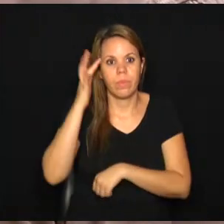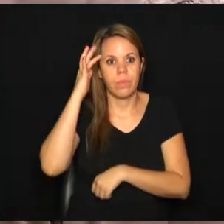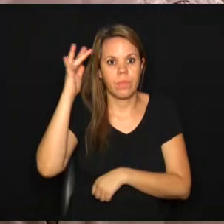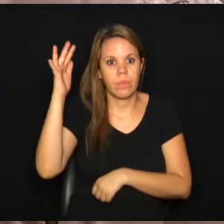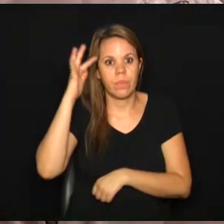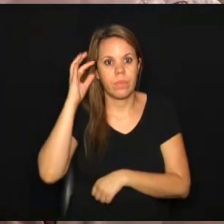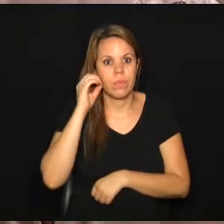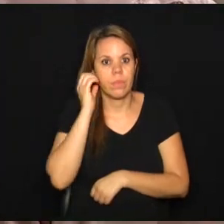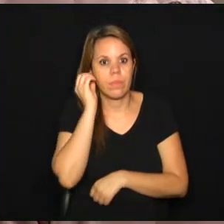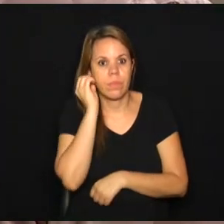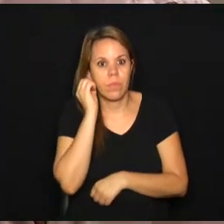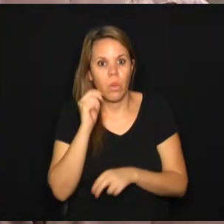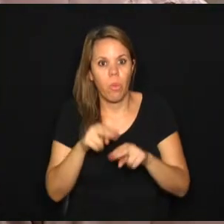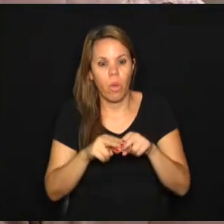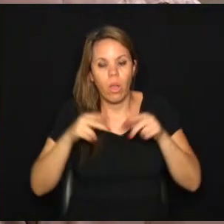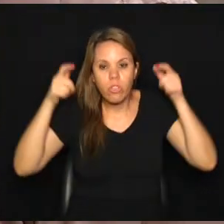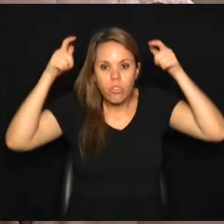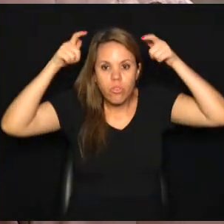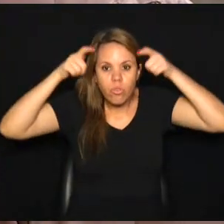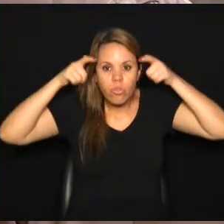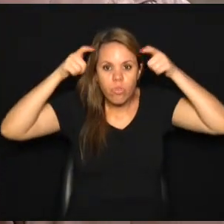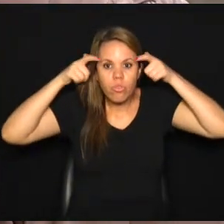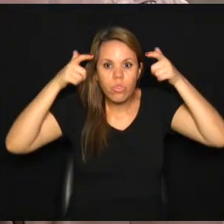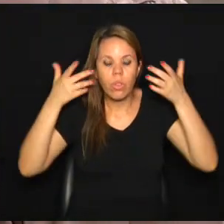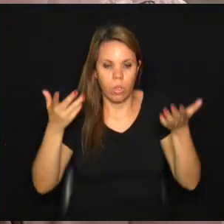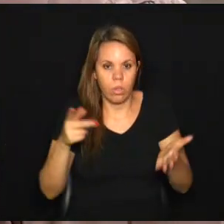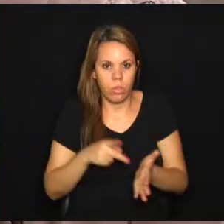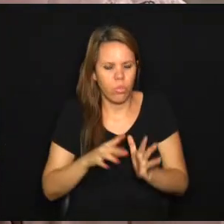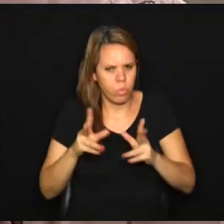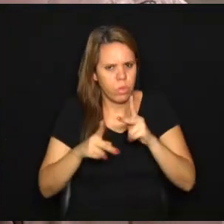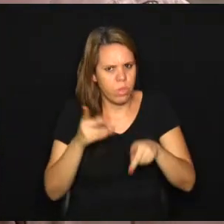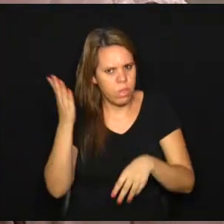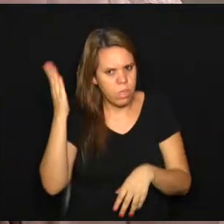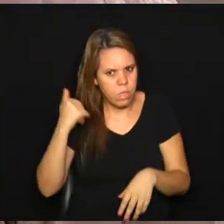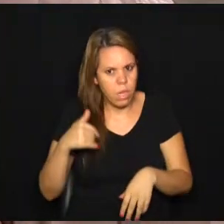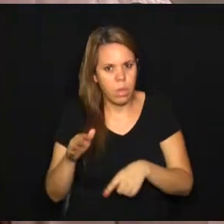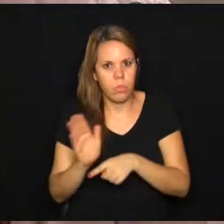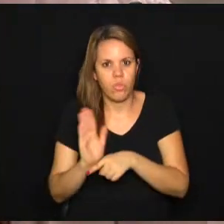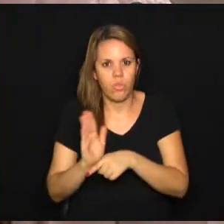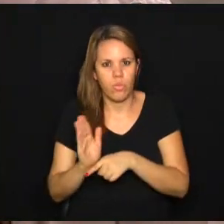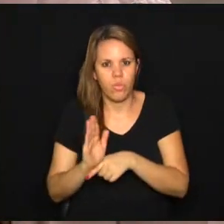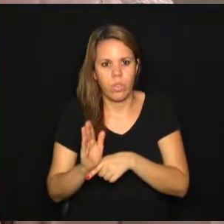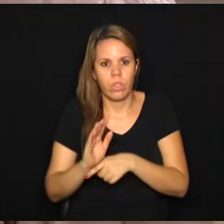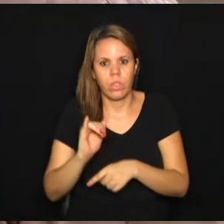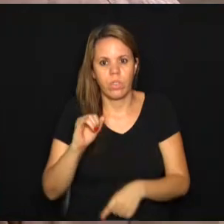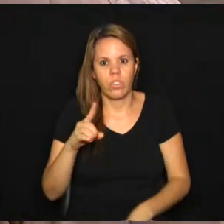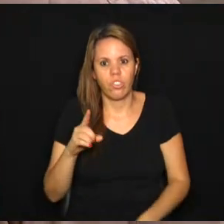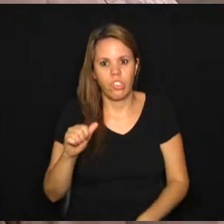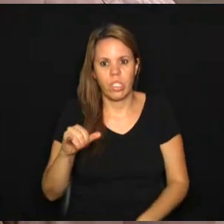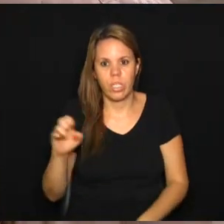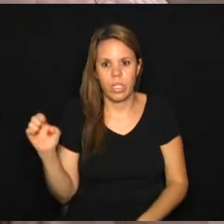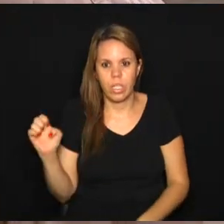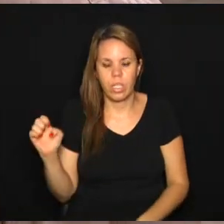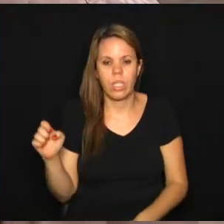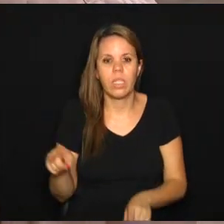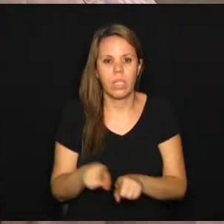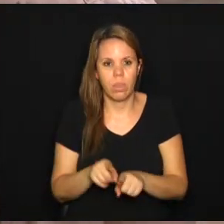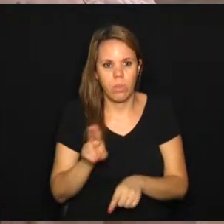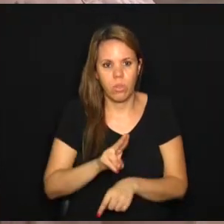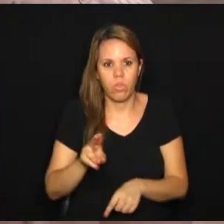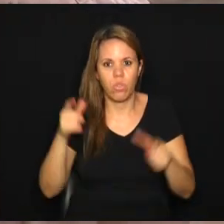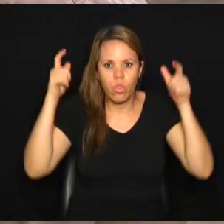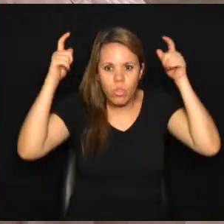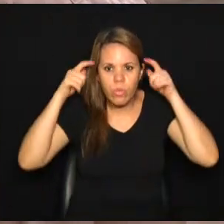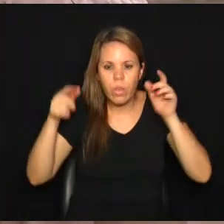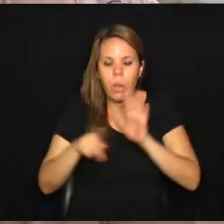popular por causa do chapéu Cury mesmo, e todo mundo sabe da história do filme do Indiana Jones. O Indiana Jones usa o chapéu aqui